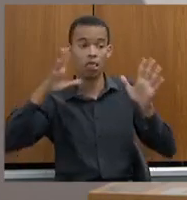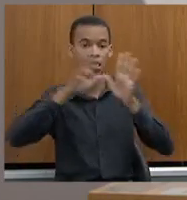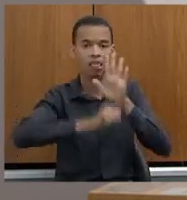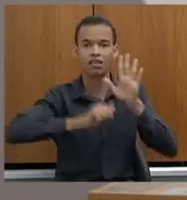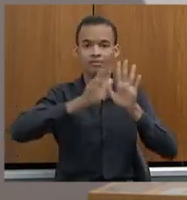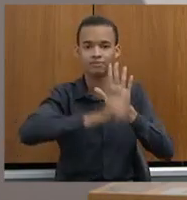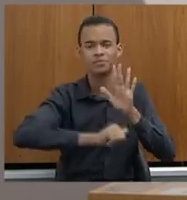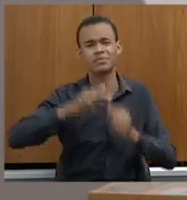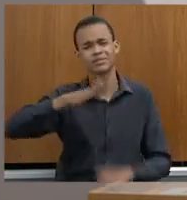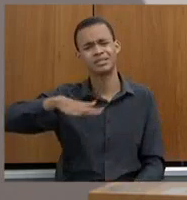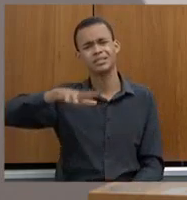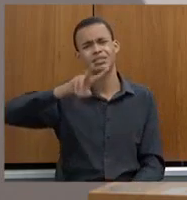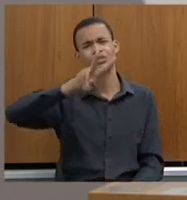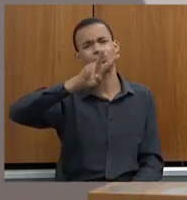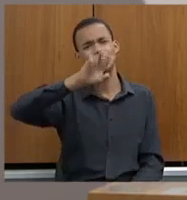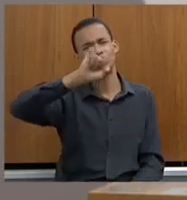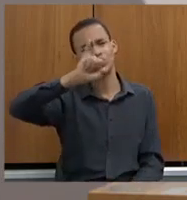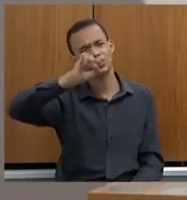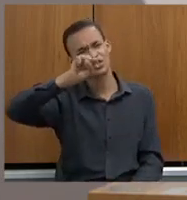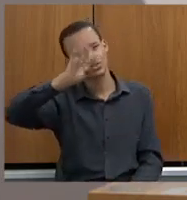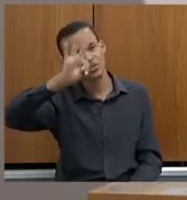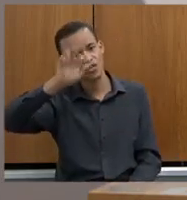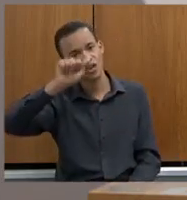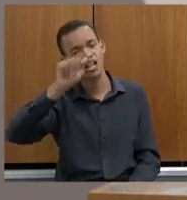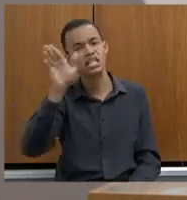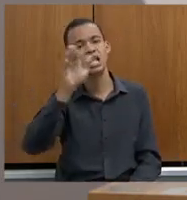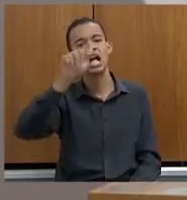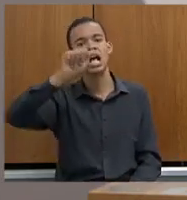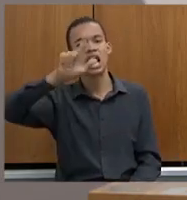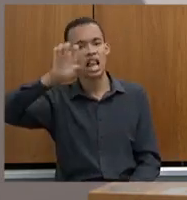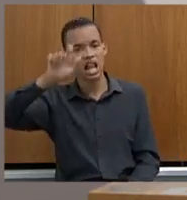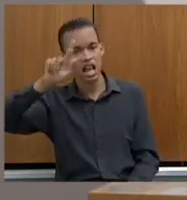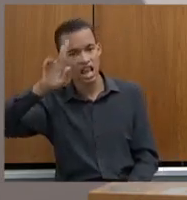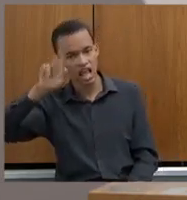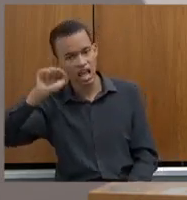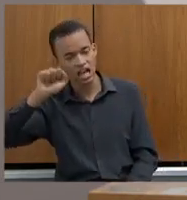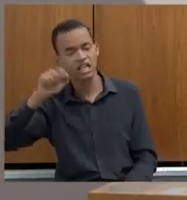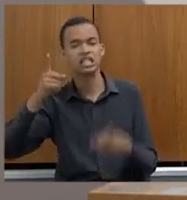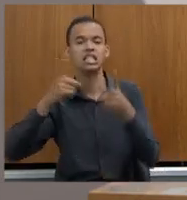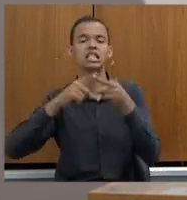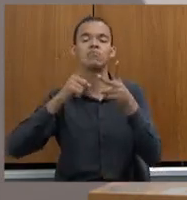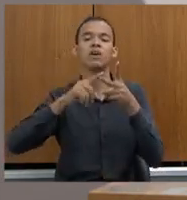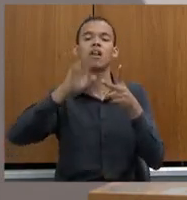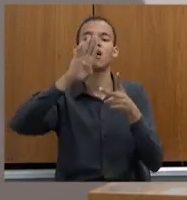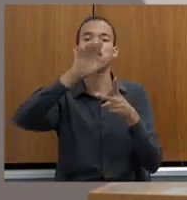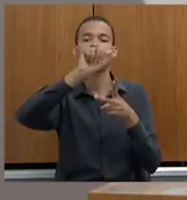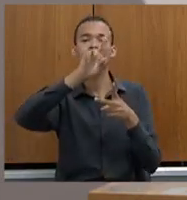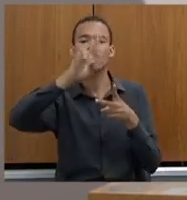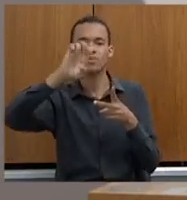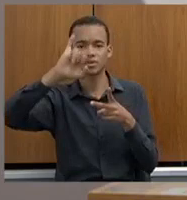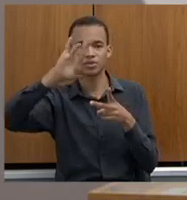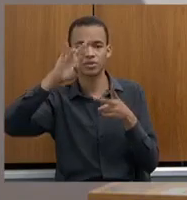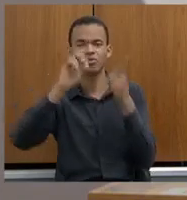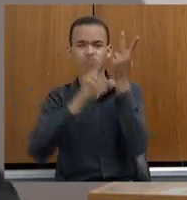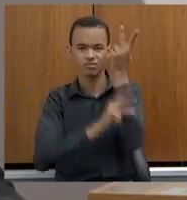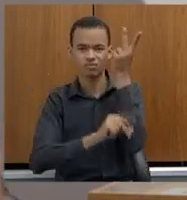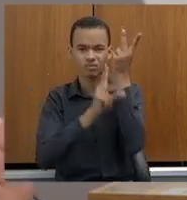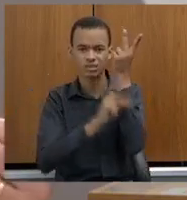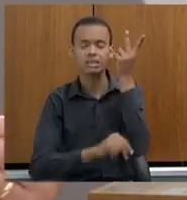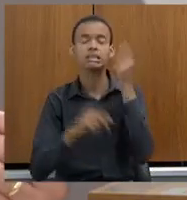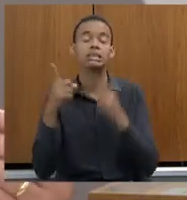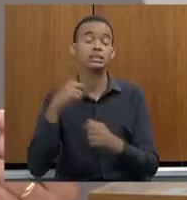entre o Vista Alegre, entre o Calafate, o Barreiro, é ali que eles fazem o furto do ferro guza. Nós